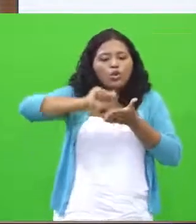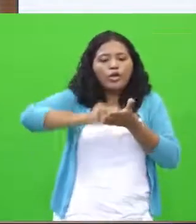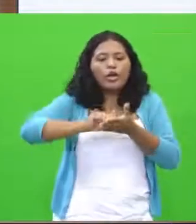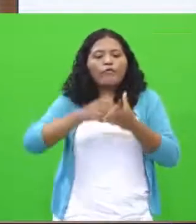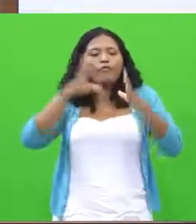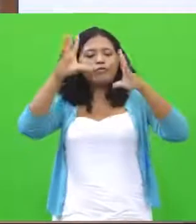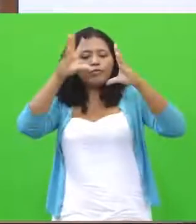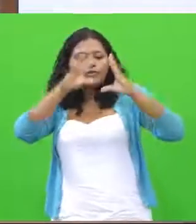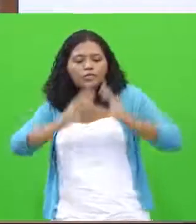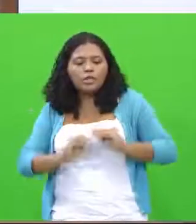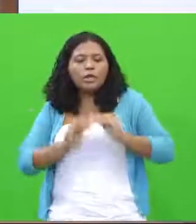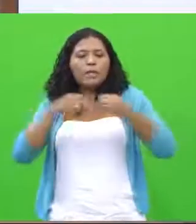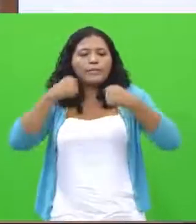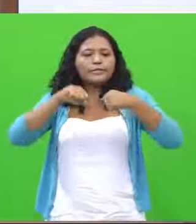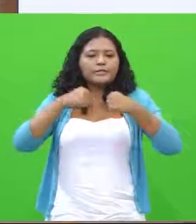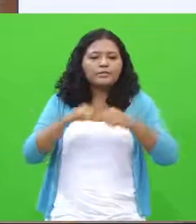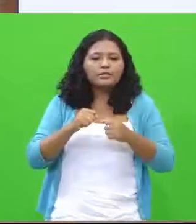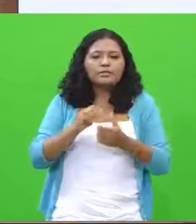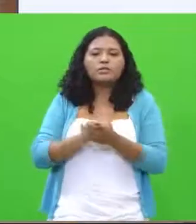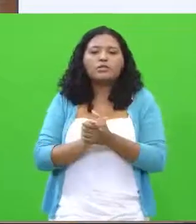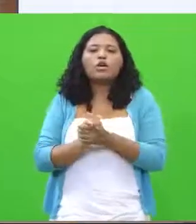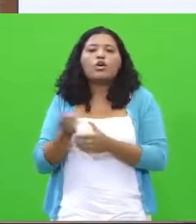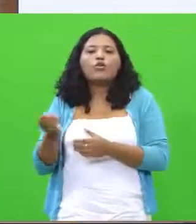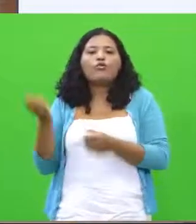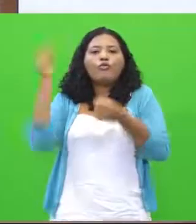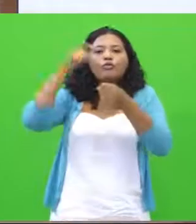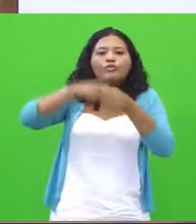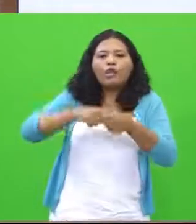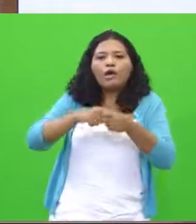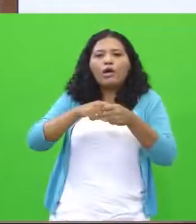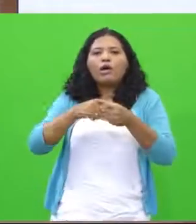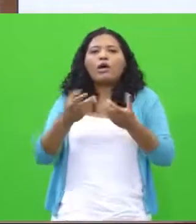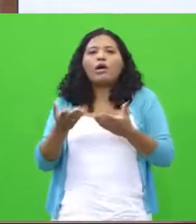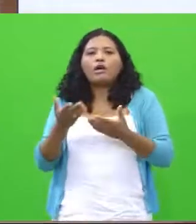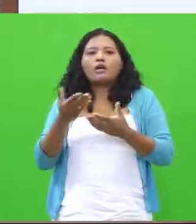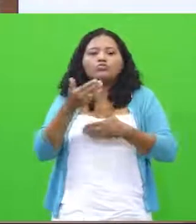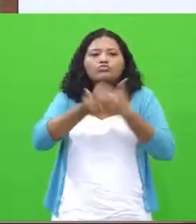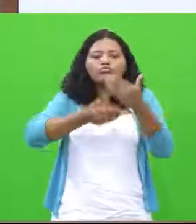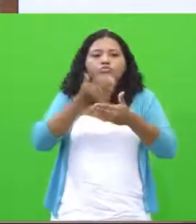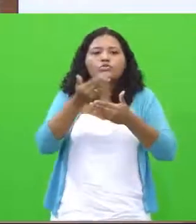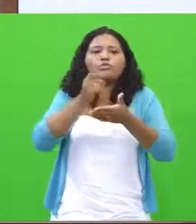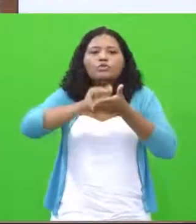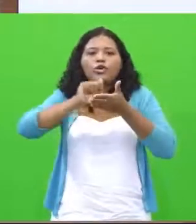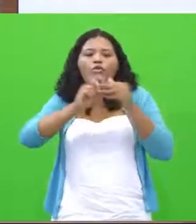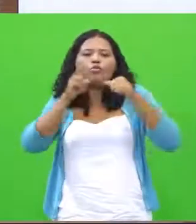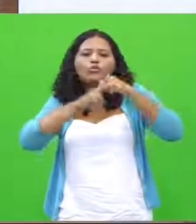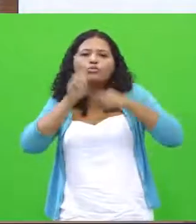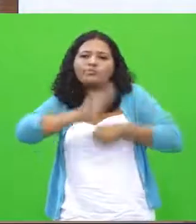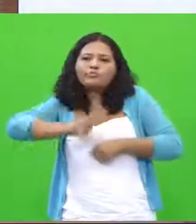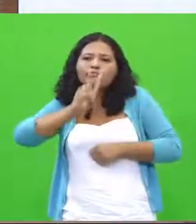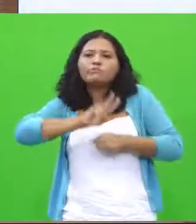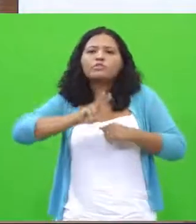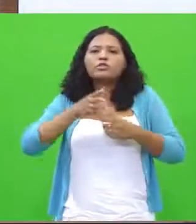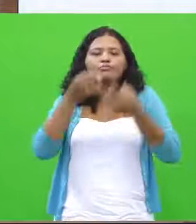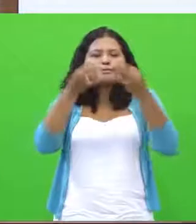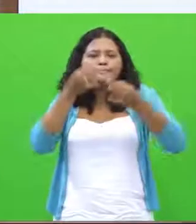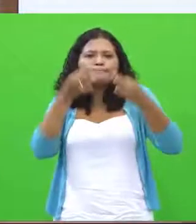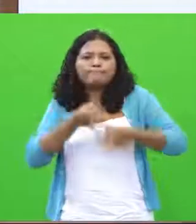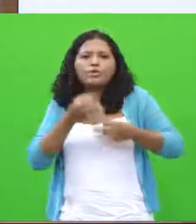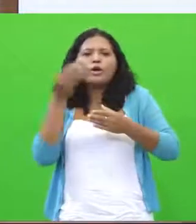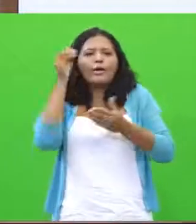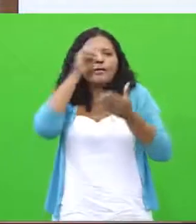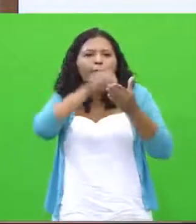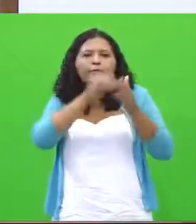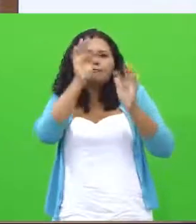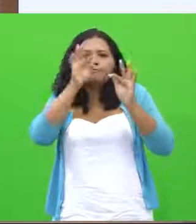revisão quando eu preciso voltar e retornar com a questão da utilização do verbo o verbo ele está adequado para aquele